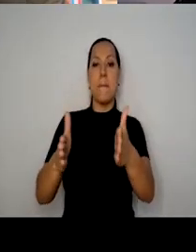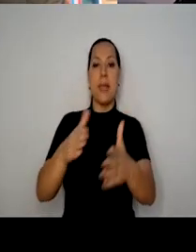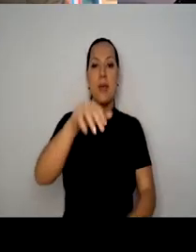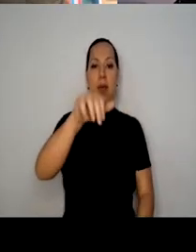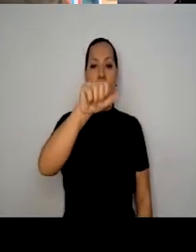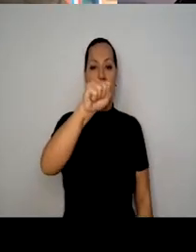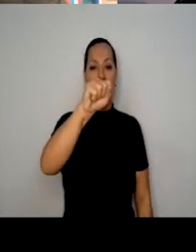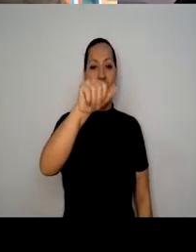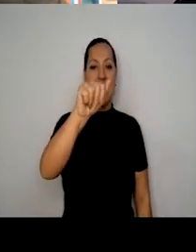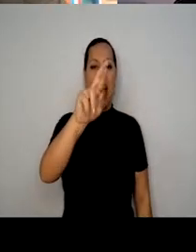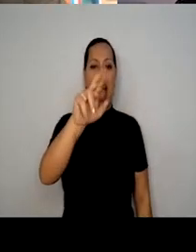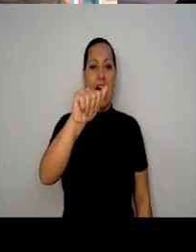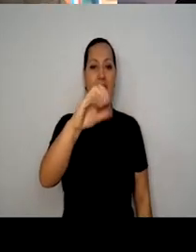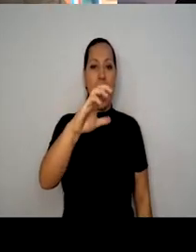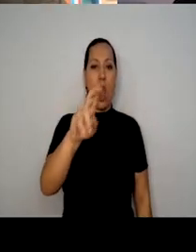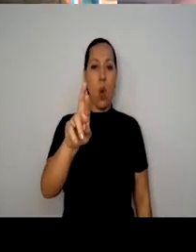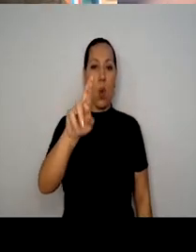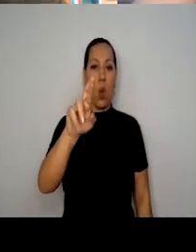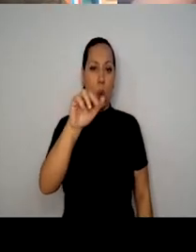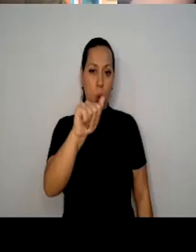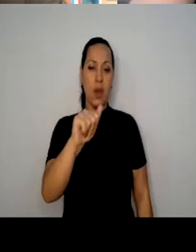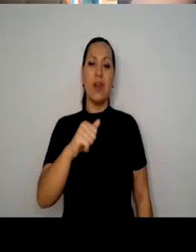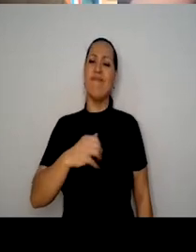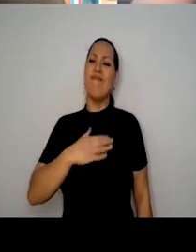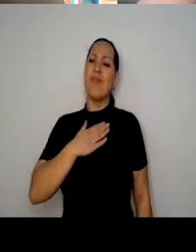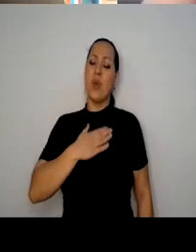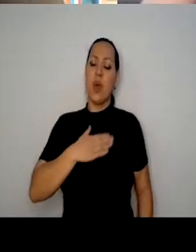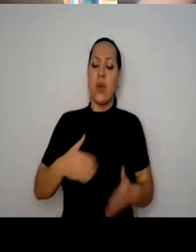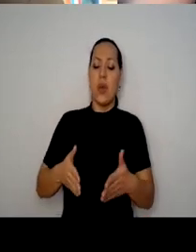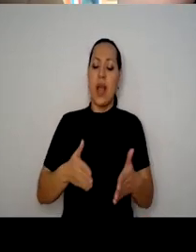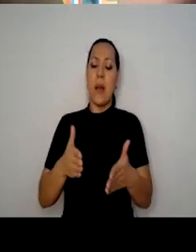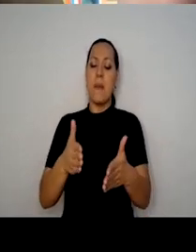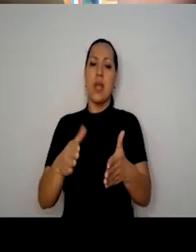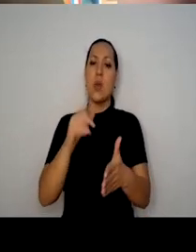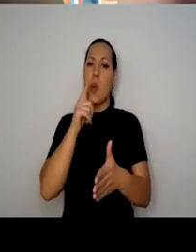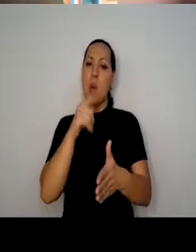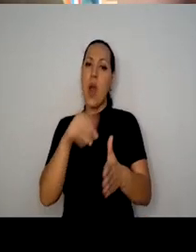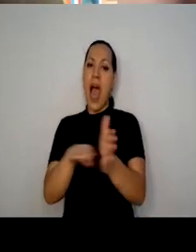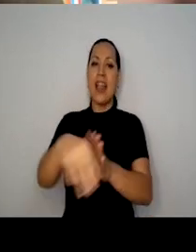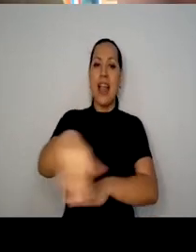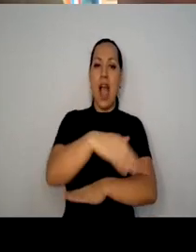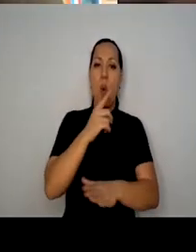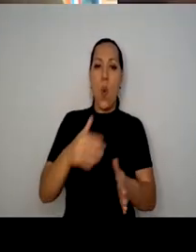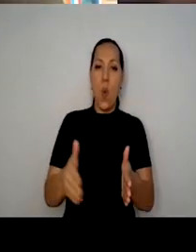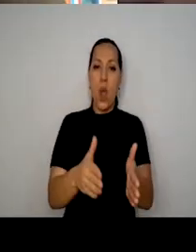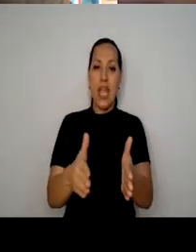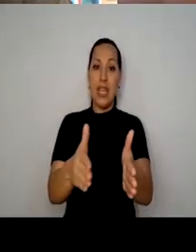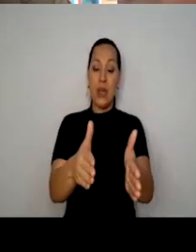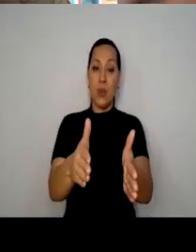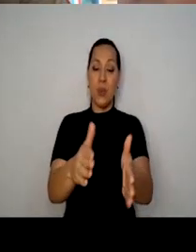gostaria de fazer o caminho inteiro do Rio, mas é um espetáculo para a gente abrir a